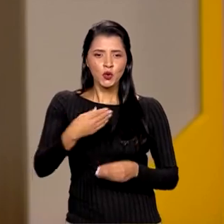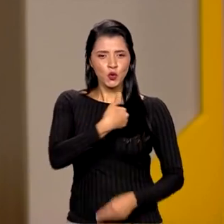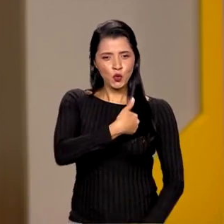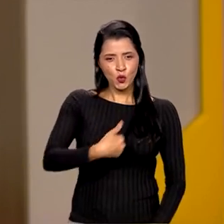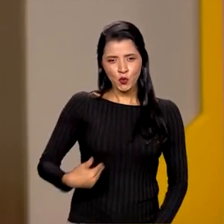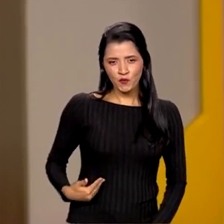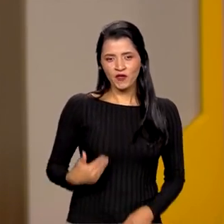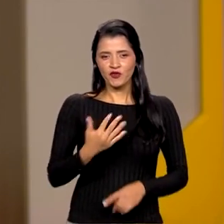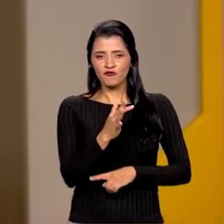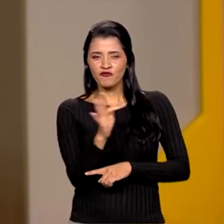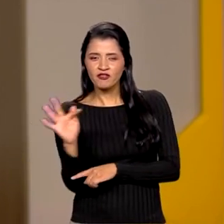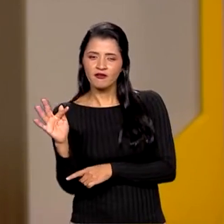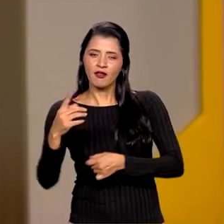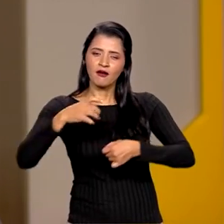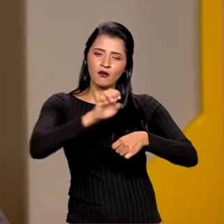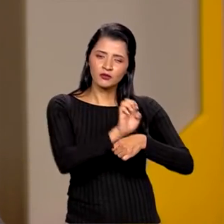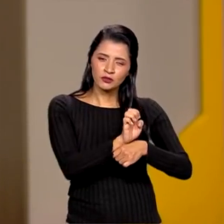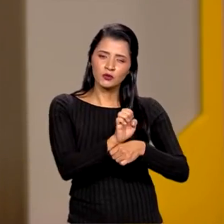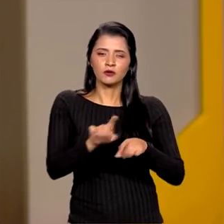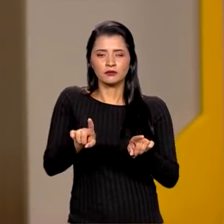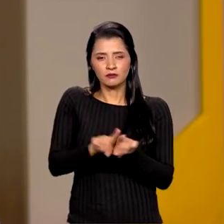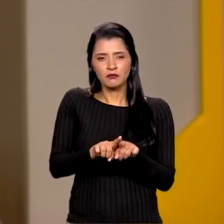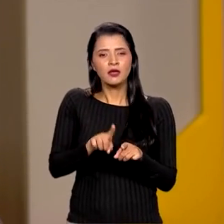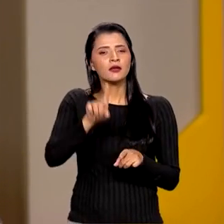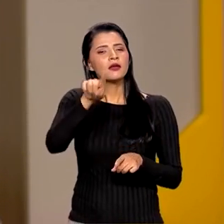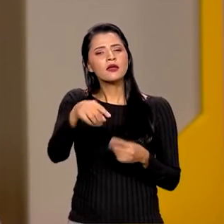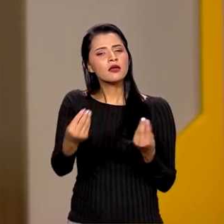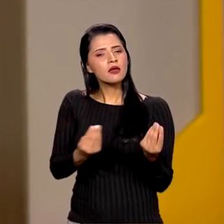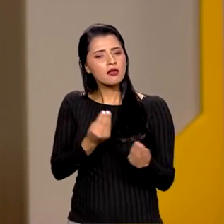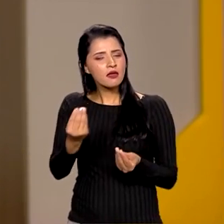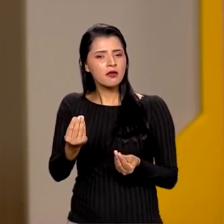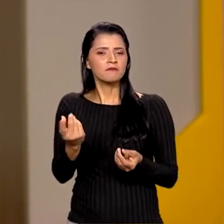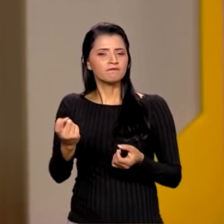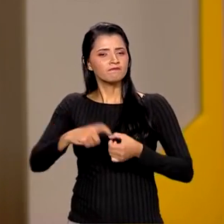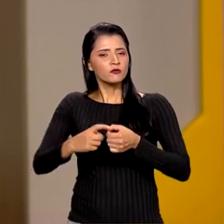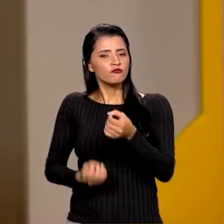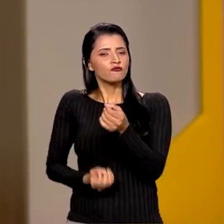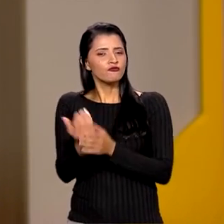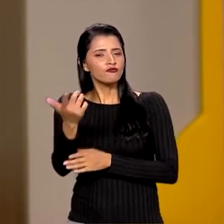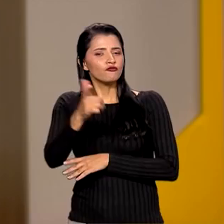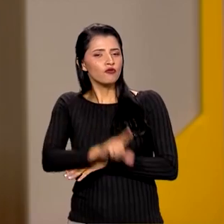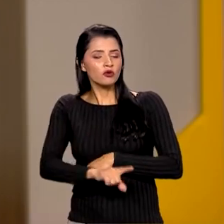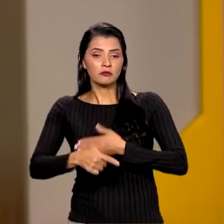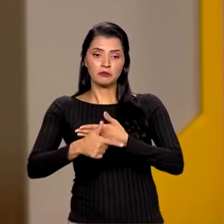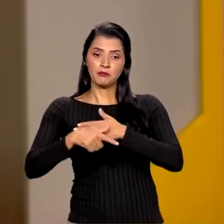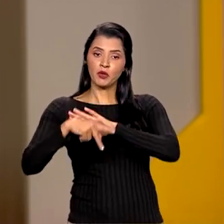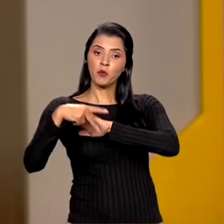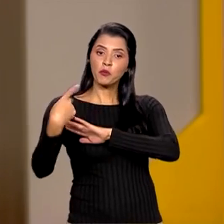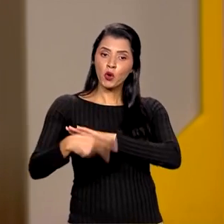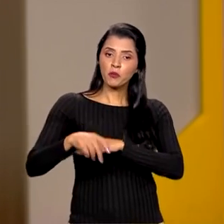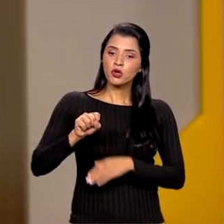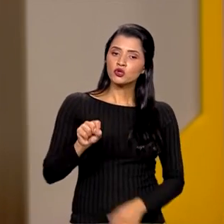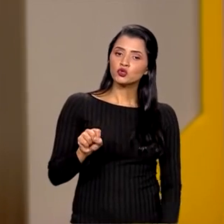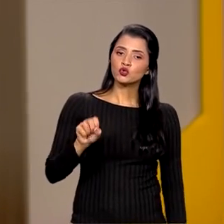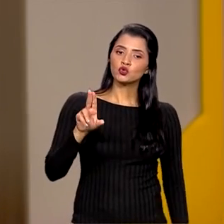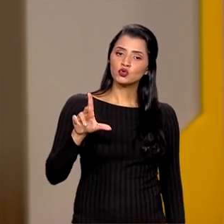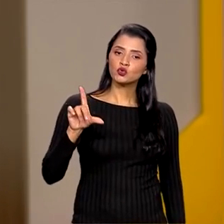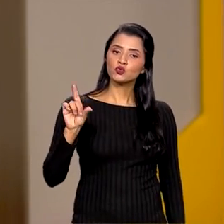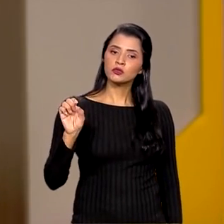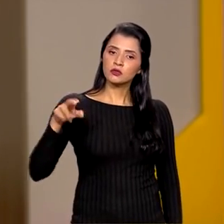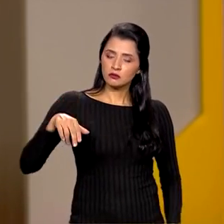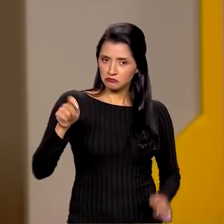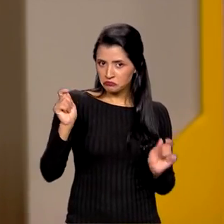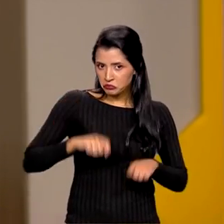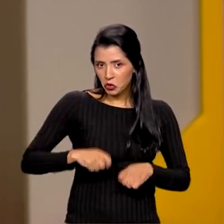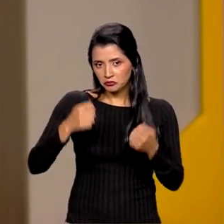estaduais, de certa forma, meio que reproduz o próprio papel da Sudene. Gostaria que você falasse um pouquinho sobre isso,